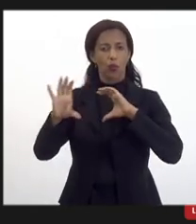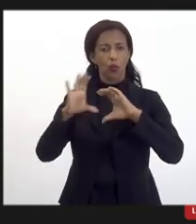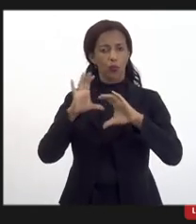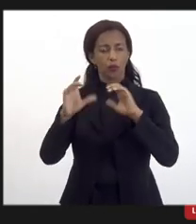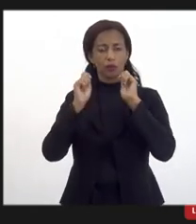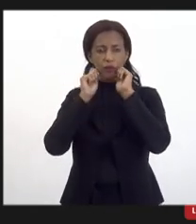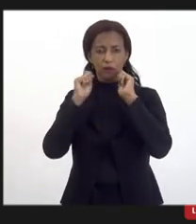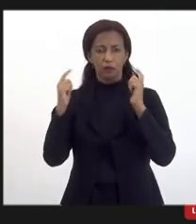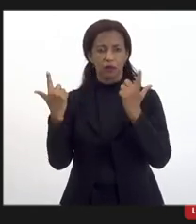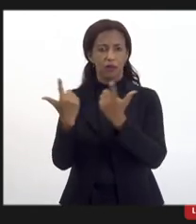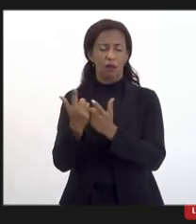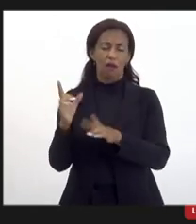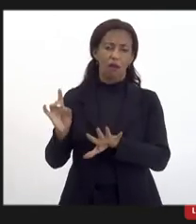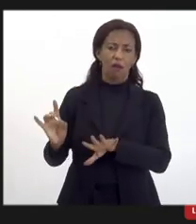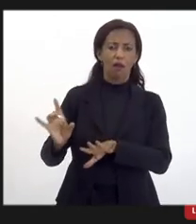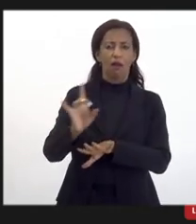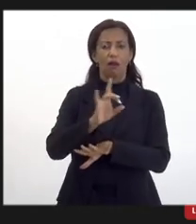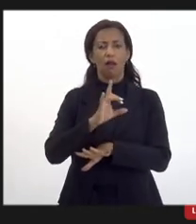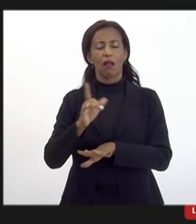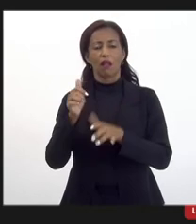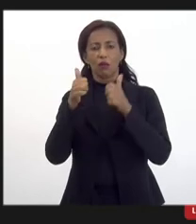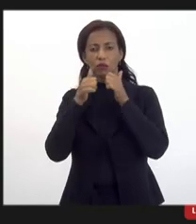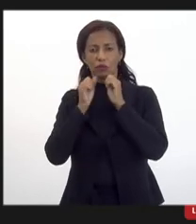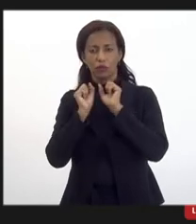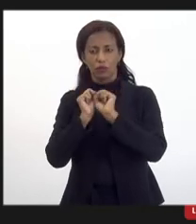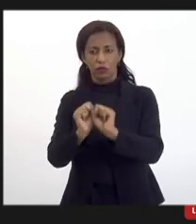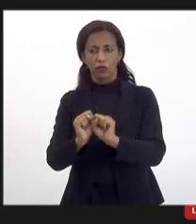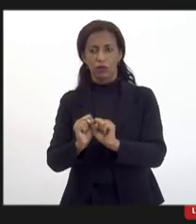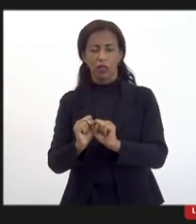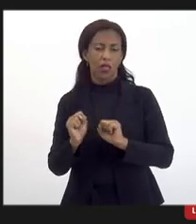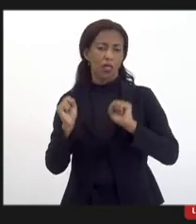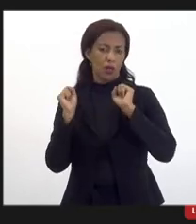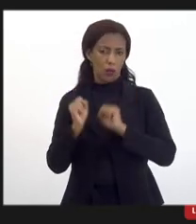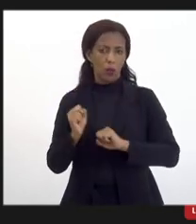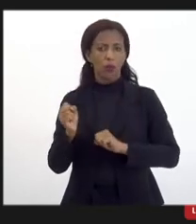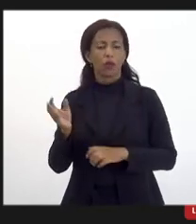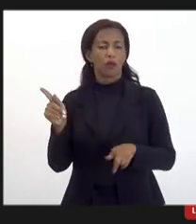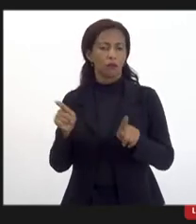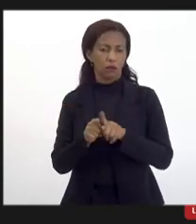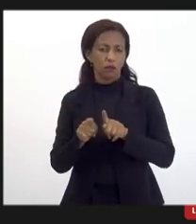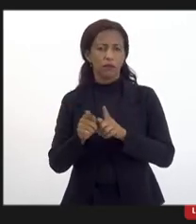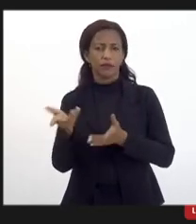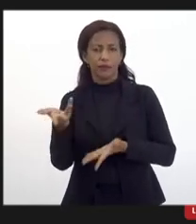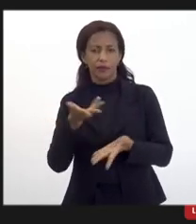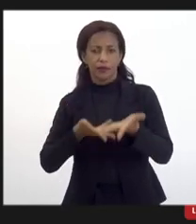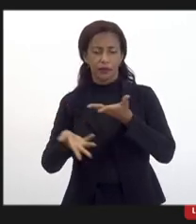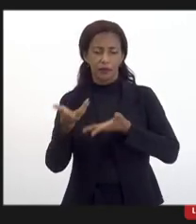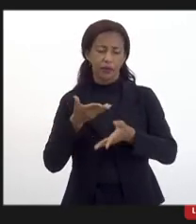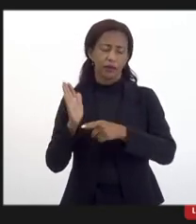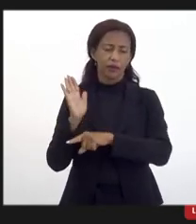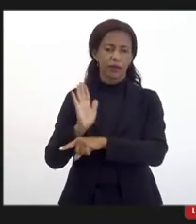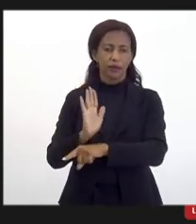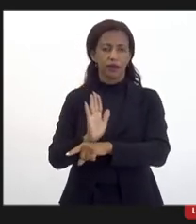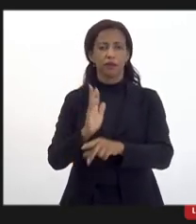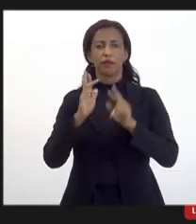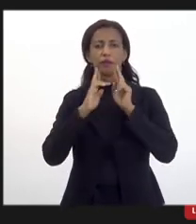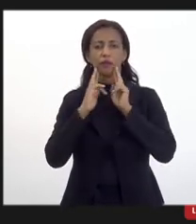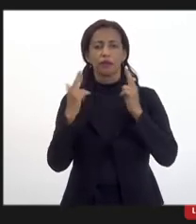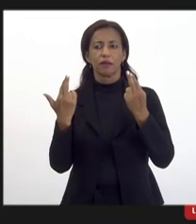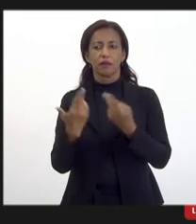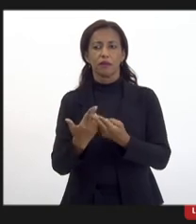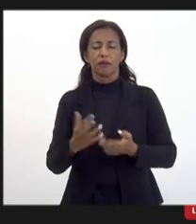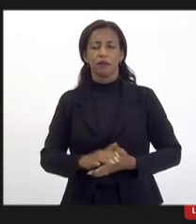Alerj e cada um dos assessores que puderam também participar e contribuir com essa reunião